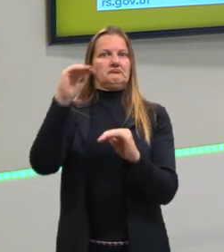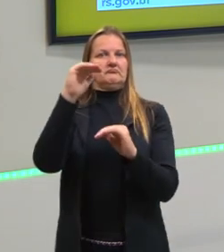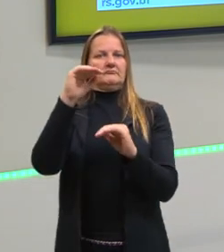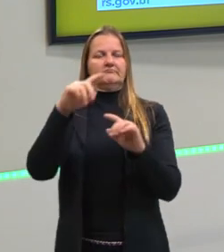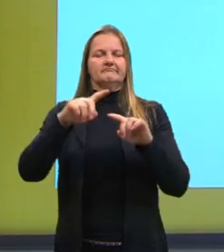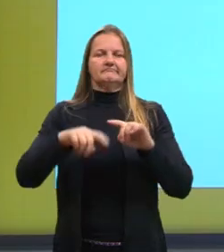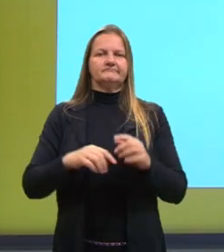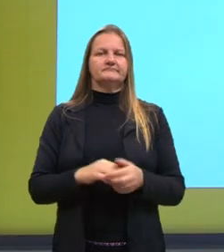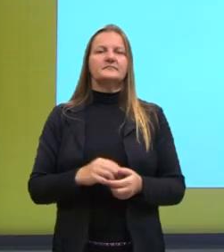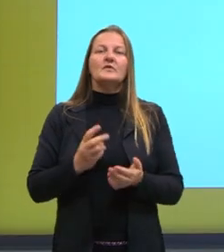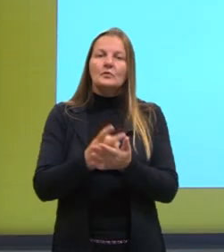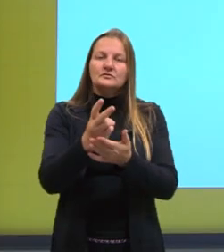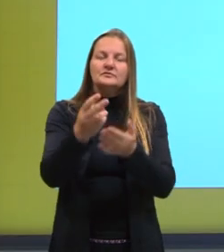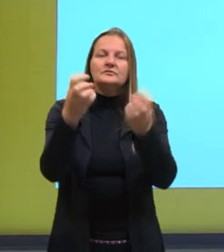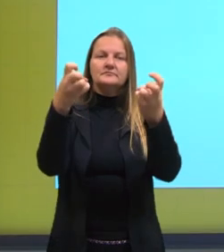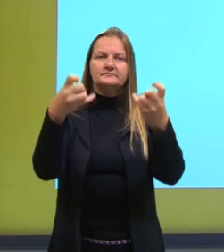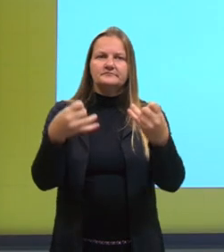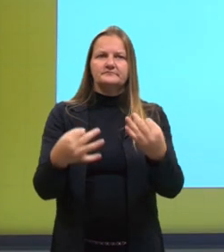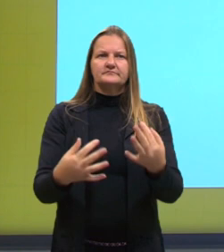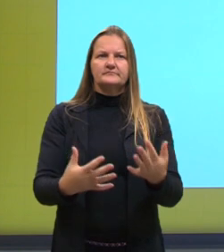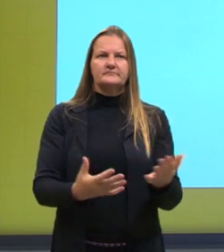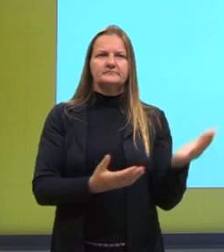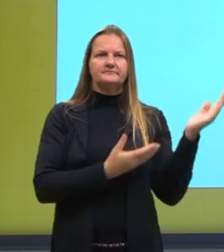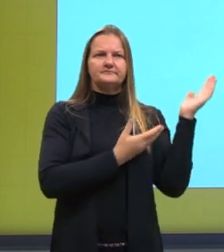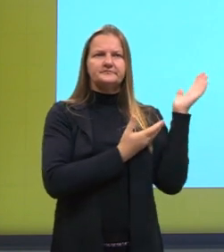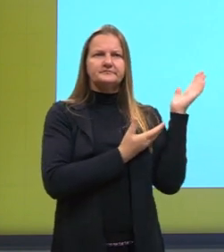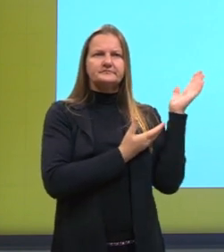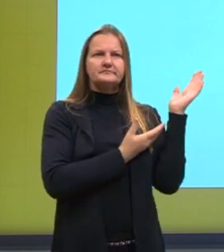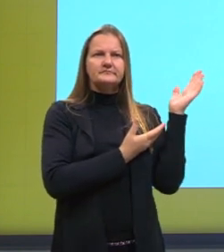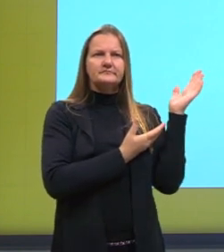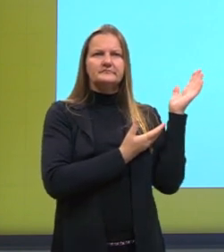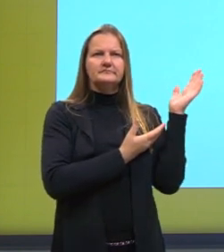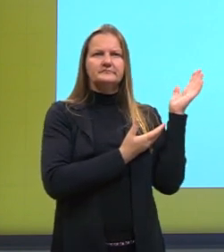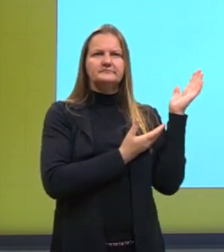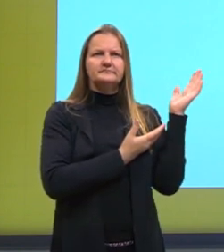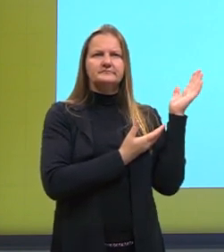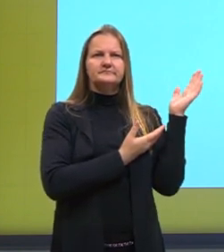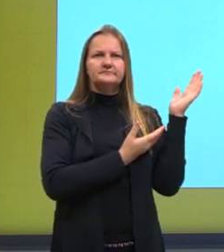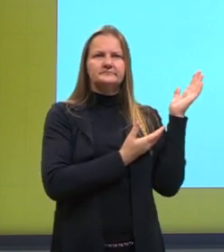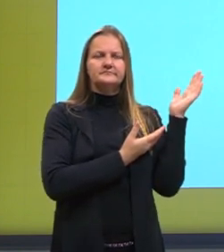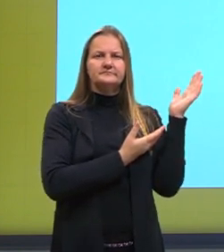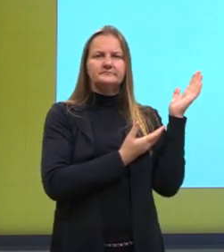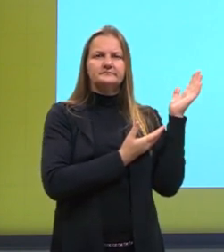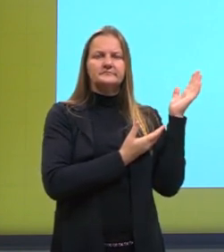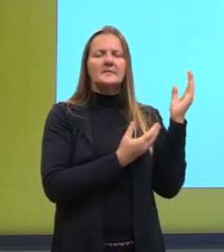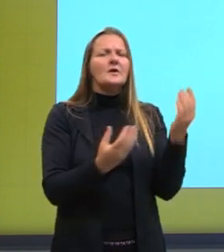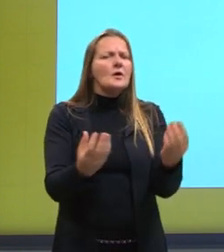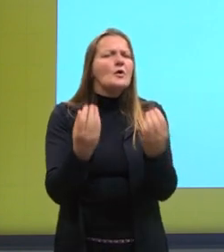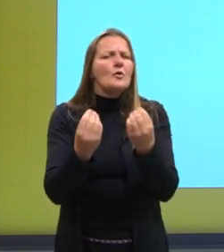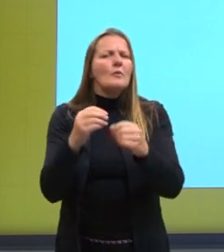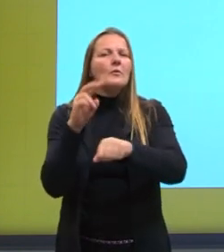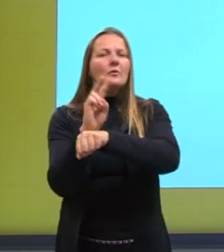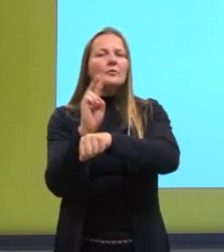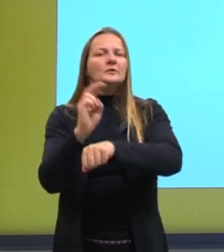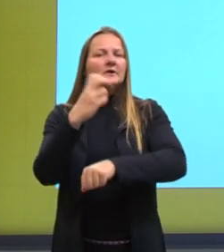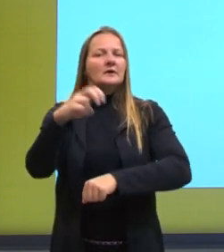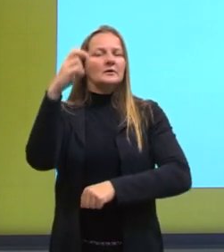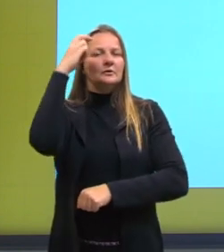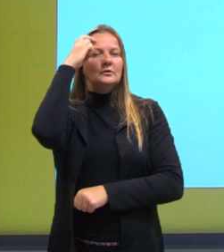Seguindo, como que nós preservamos, como nós cuidamos a cultura? Então, ela é adquirida pela